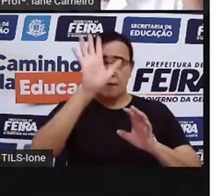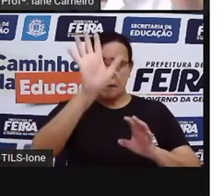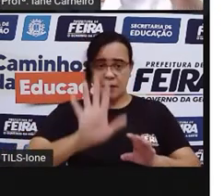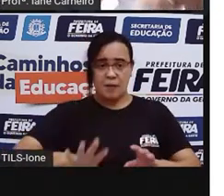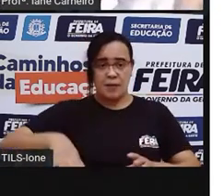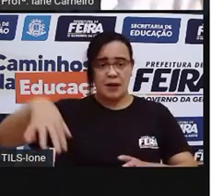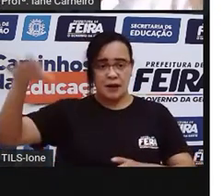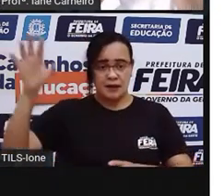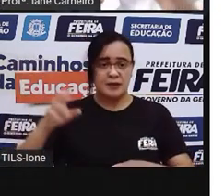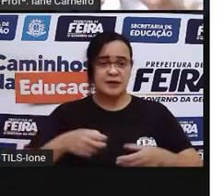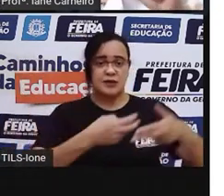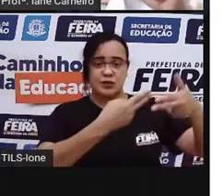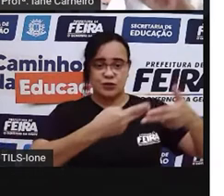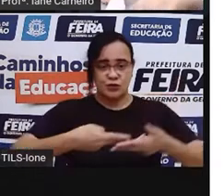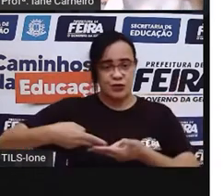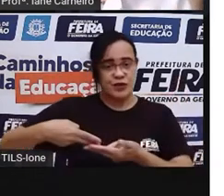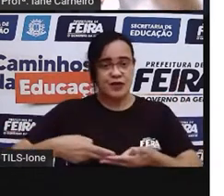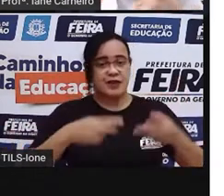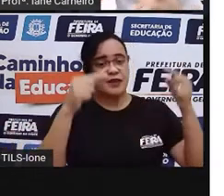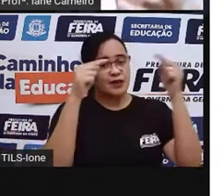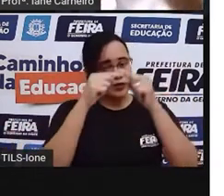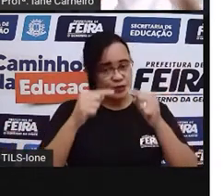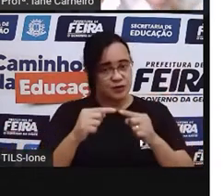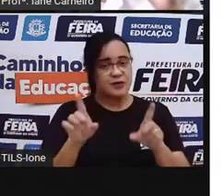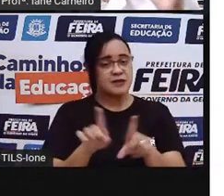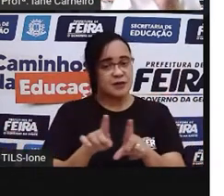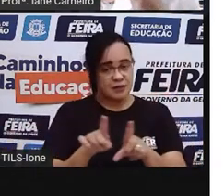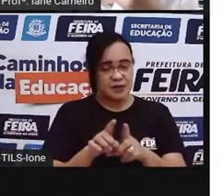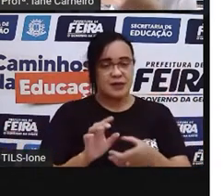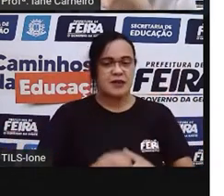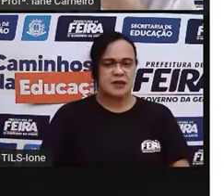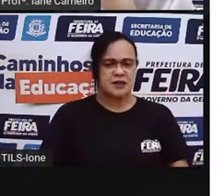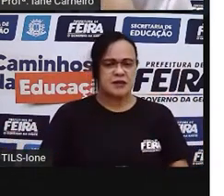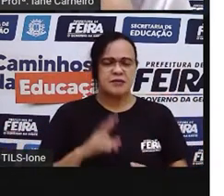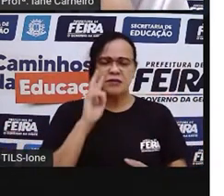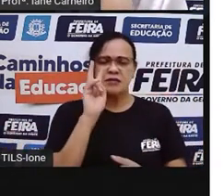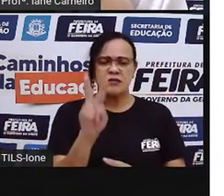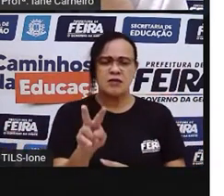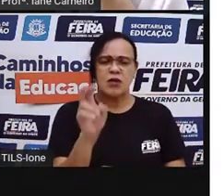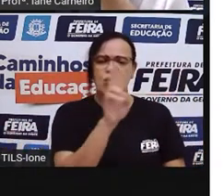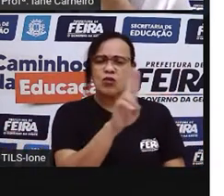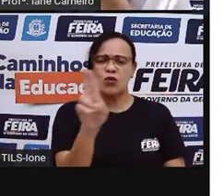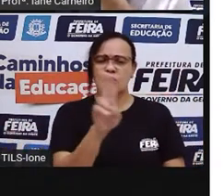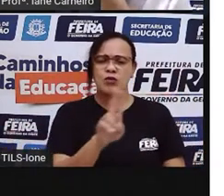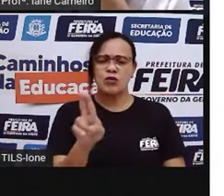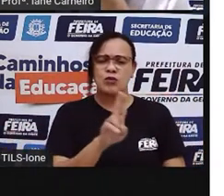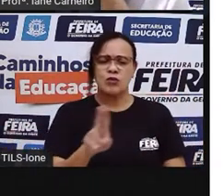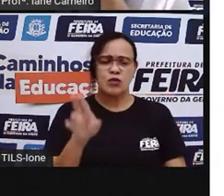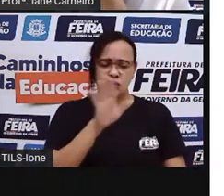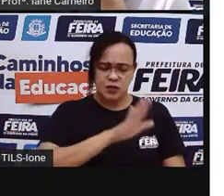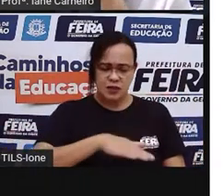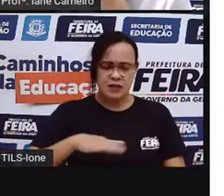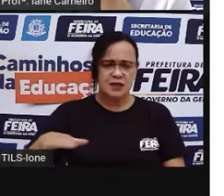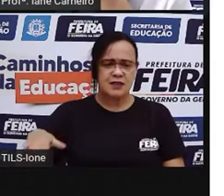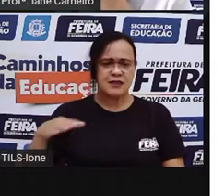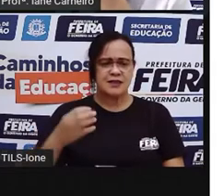Tentem observar aí no poema o nome de crianças que aparecem nisso. Vocês conseguem ver?